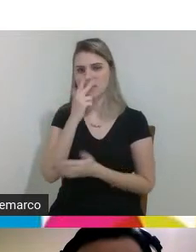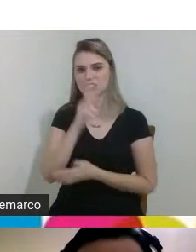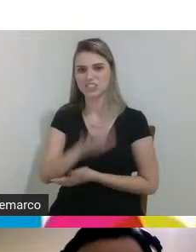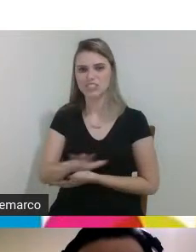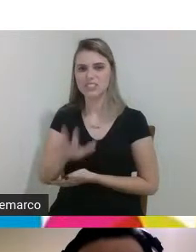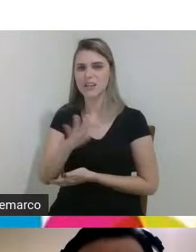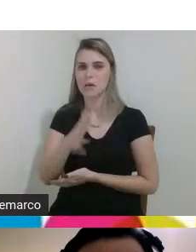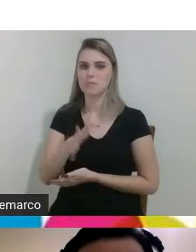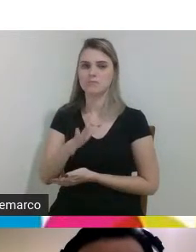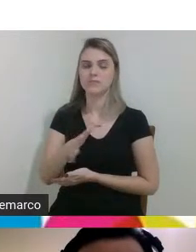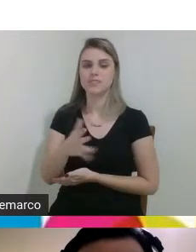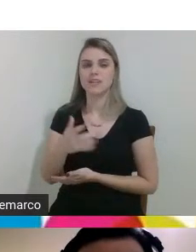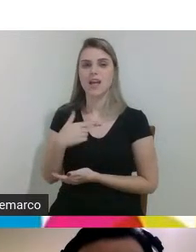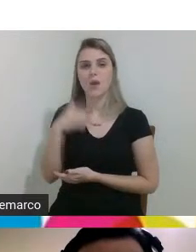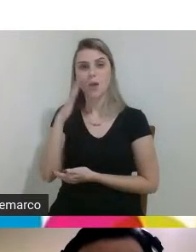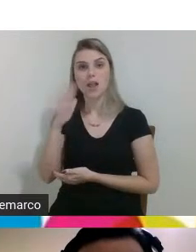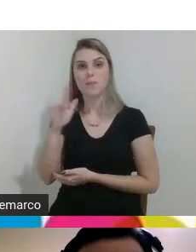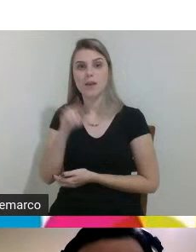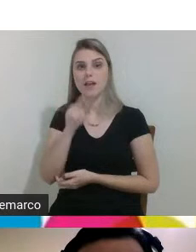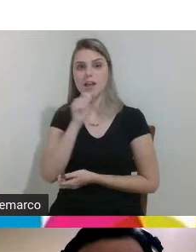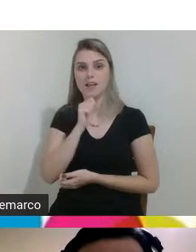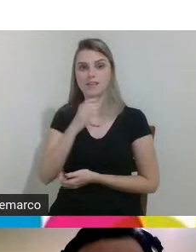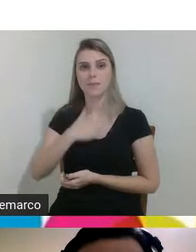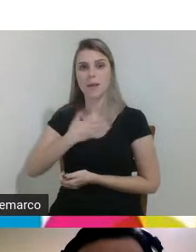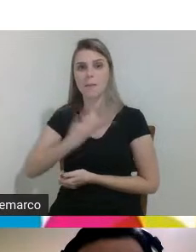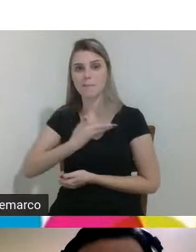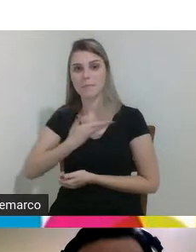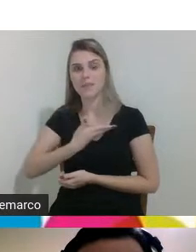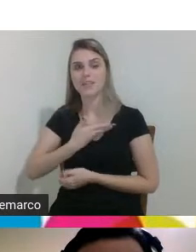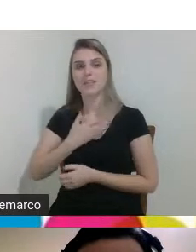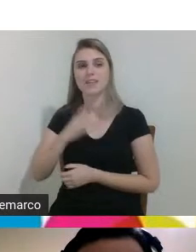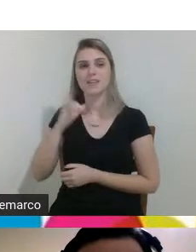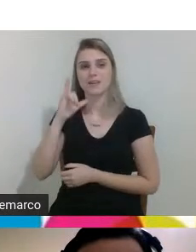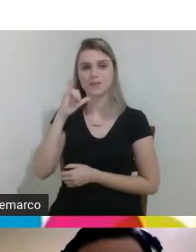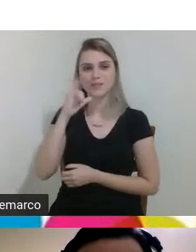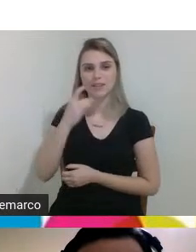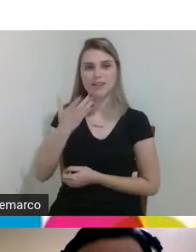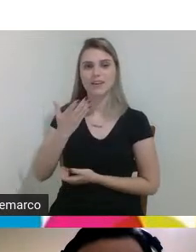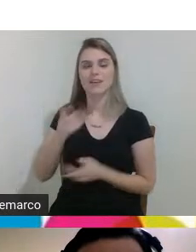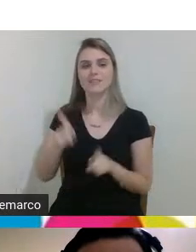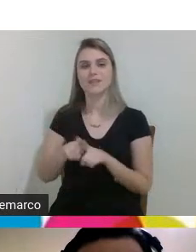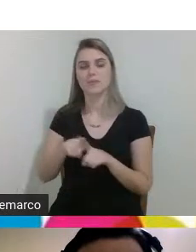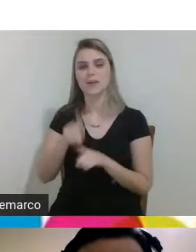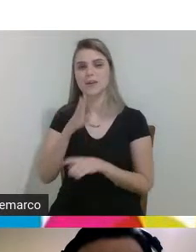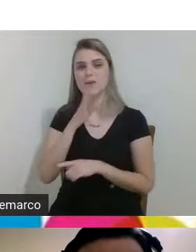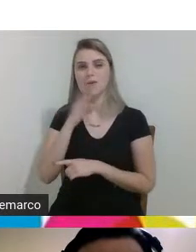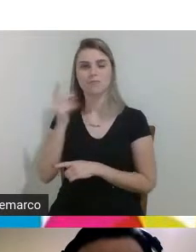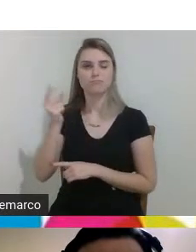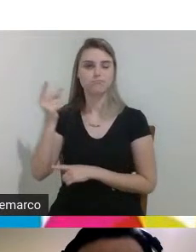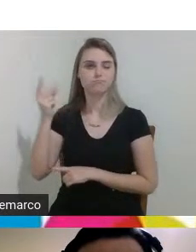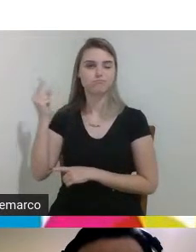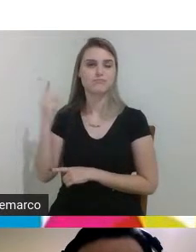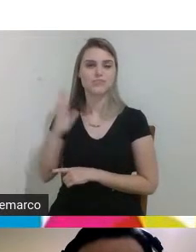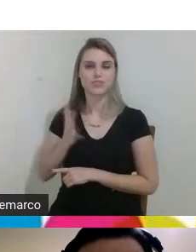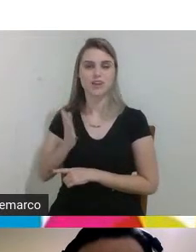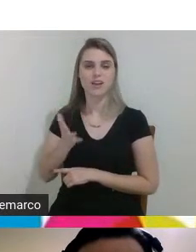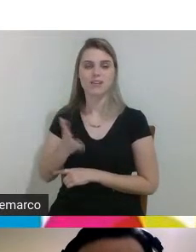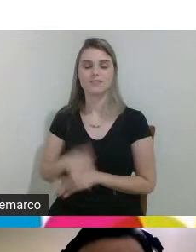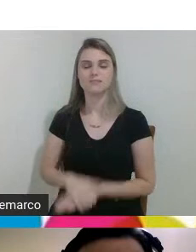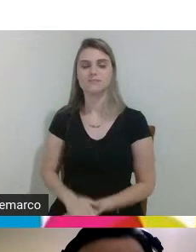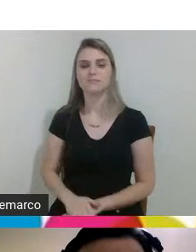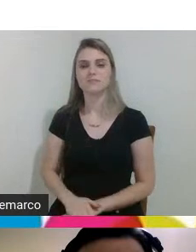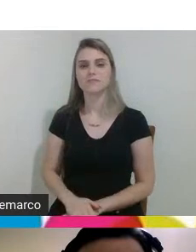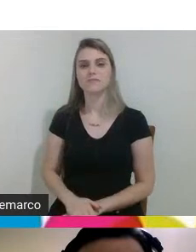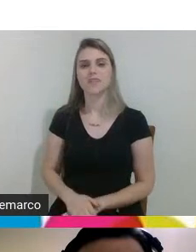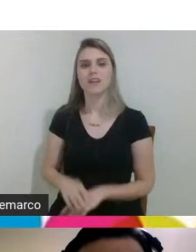aí eu lembrei da Alice que é minha amiga do Instagram e conhecida de longa data né e